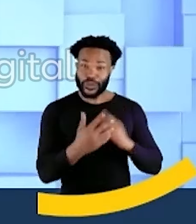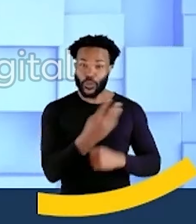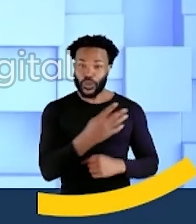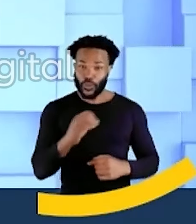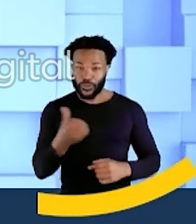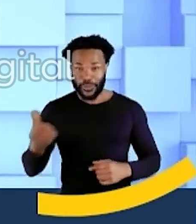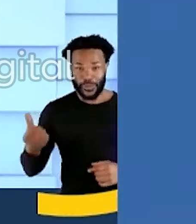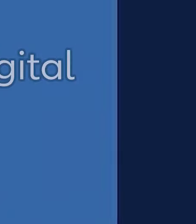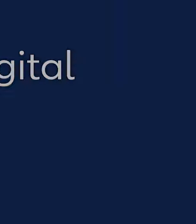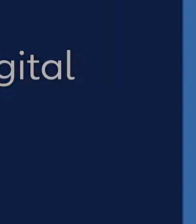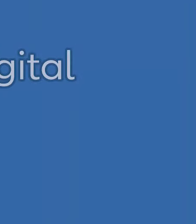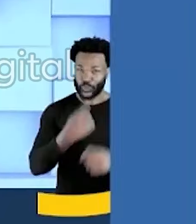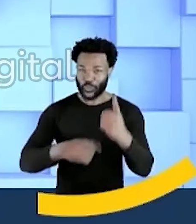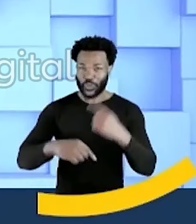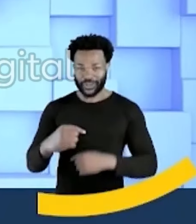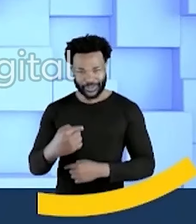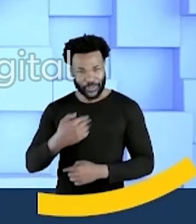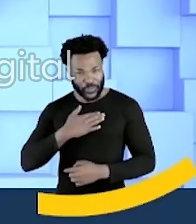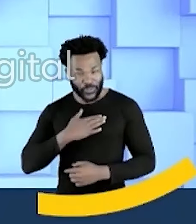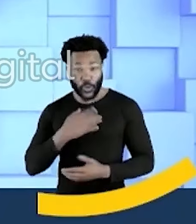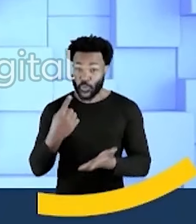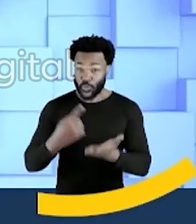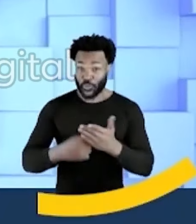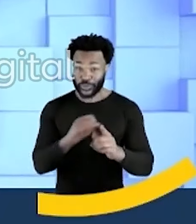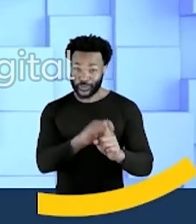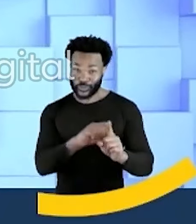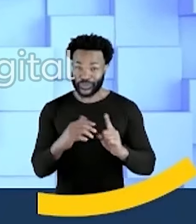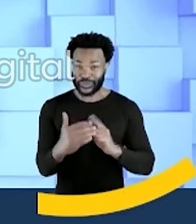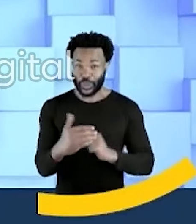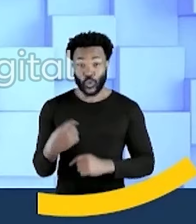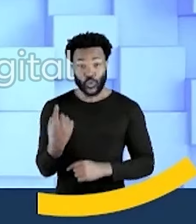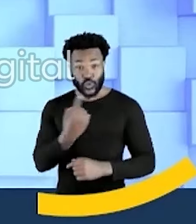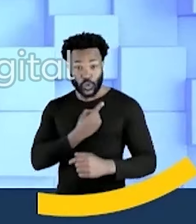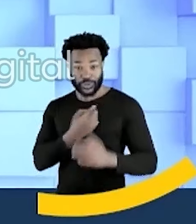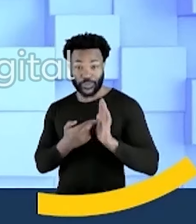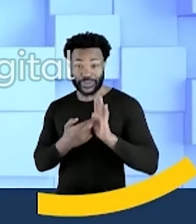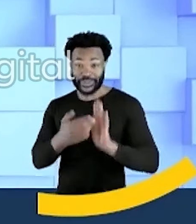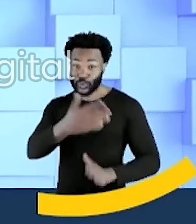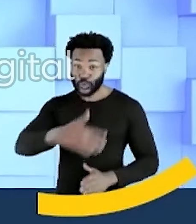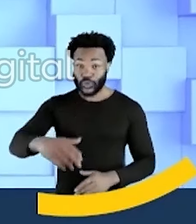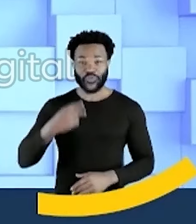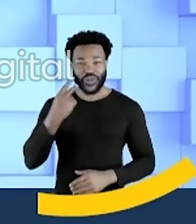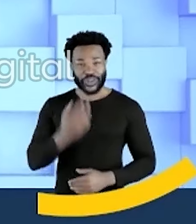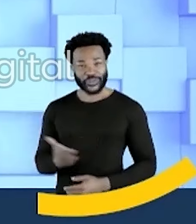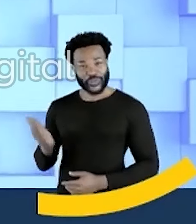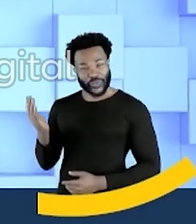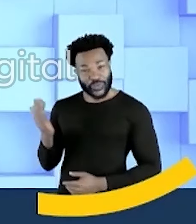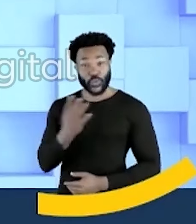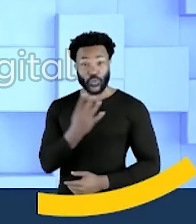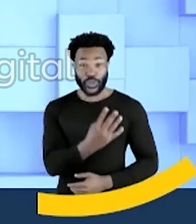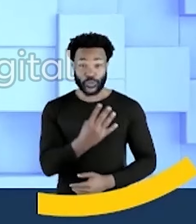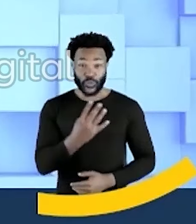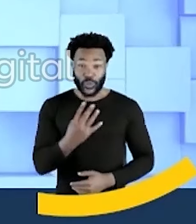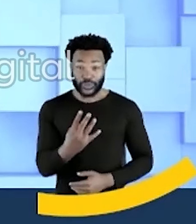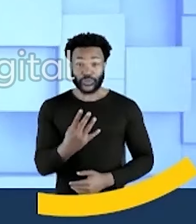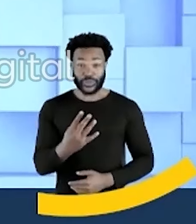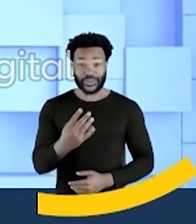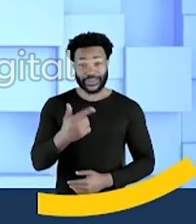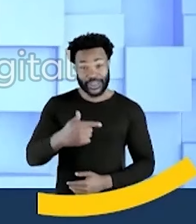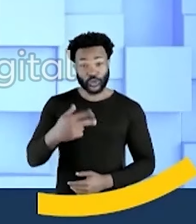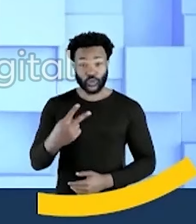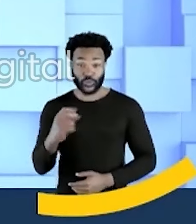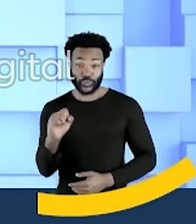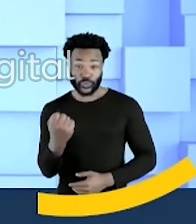sociais, 44466. Superação pessoal, compromisso social. Uma de nós por todos nós. Vereadora Glaucia Santana,